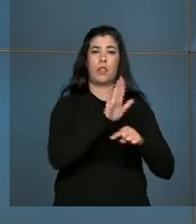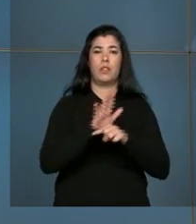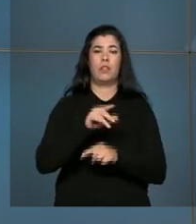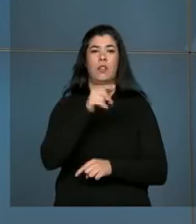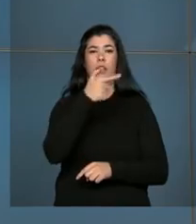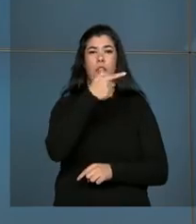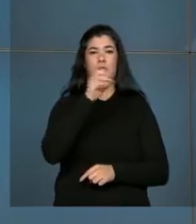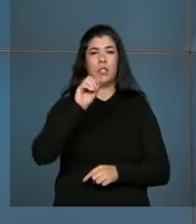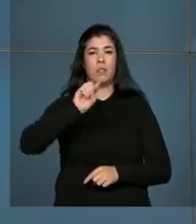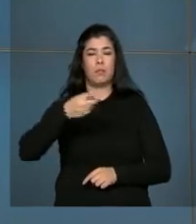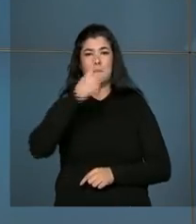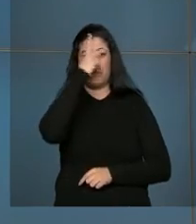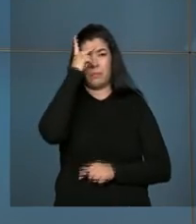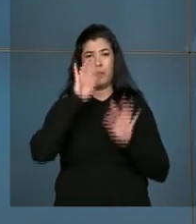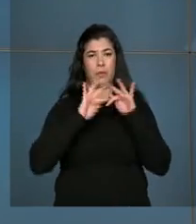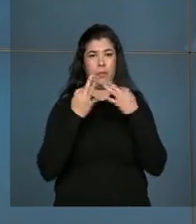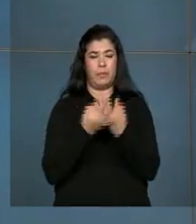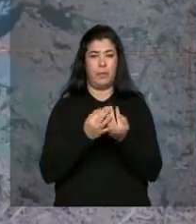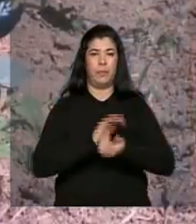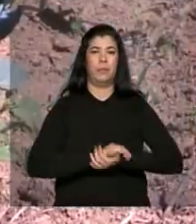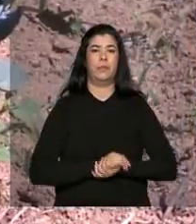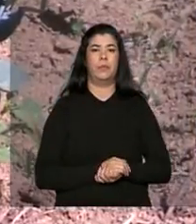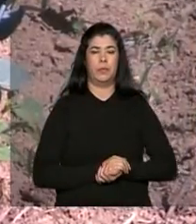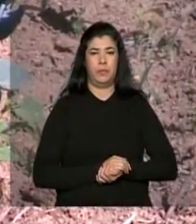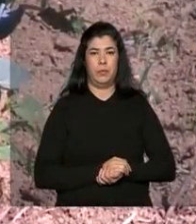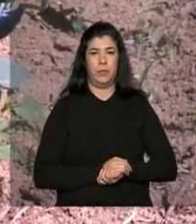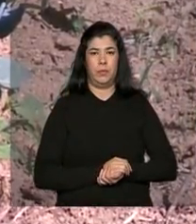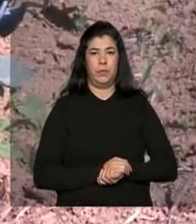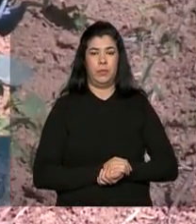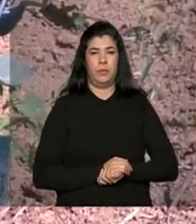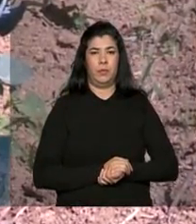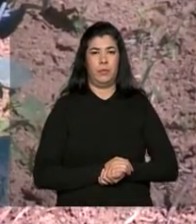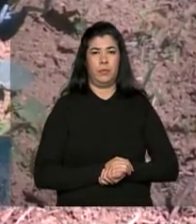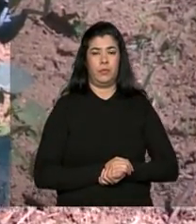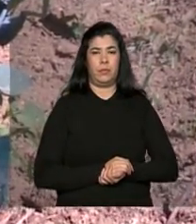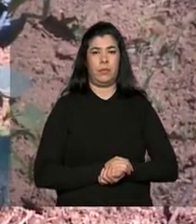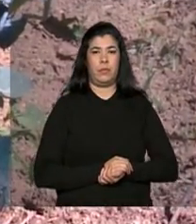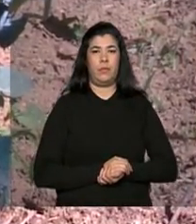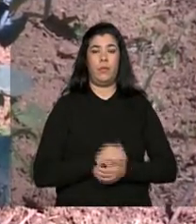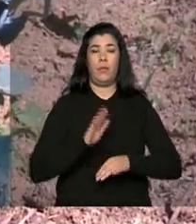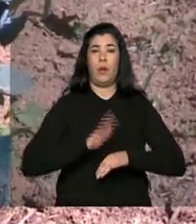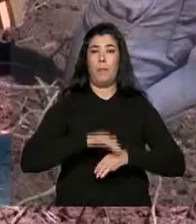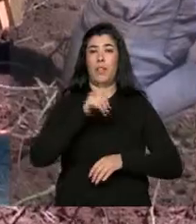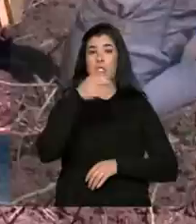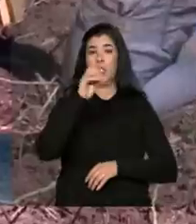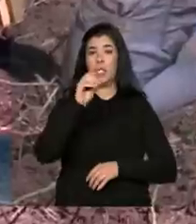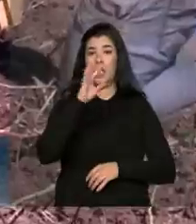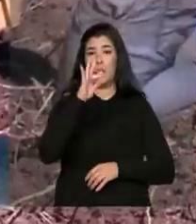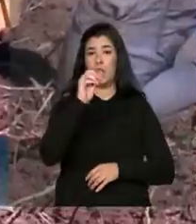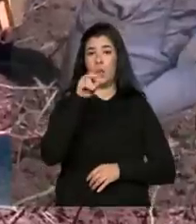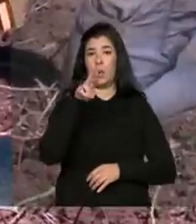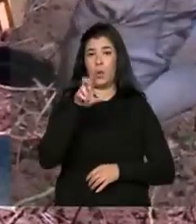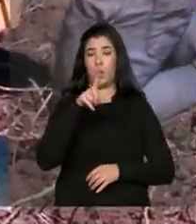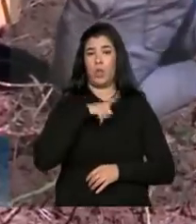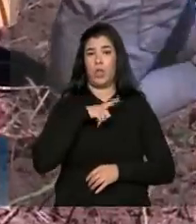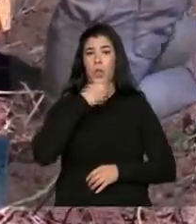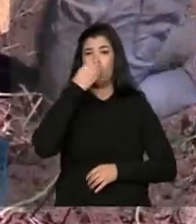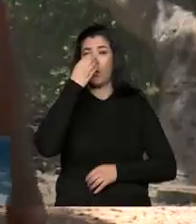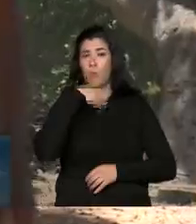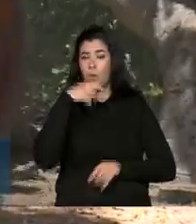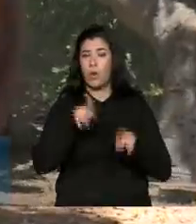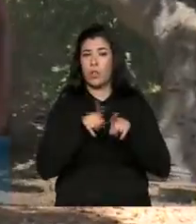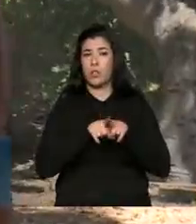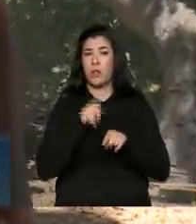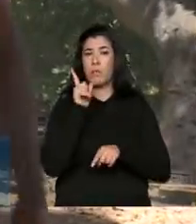de 700 mil famílias. Mais de 10 toneladas de verduras e legumes são produzidas por